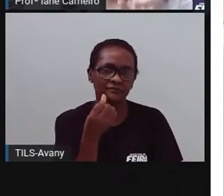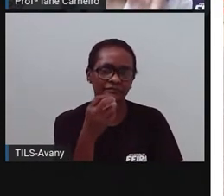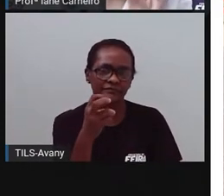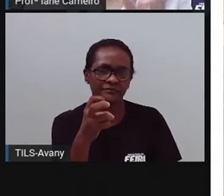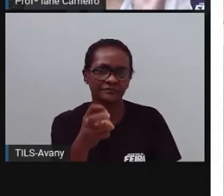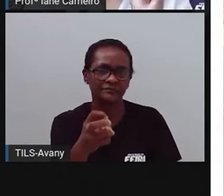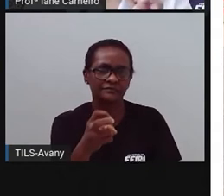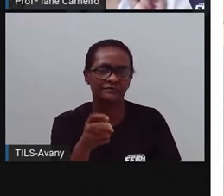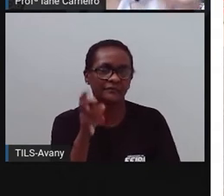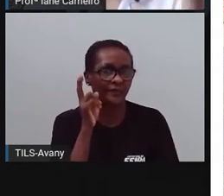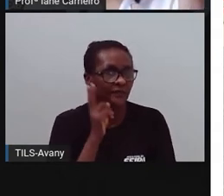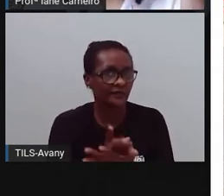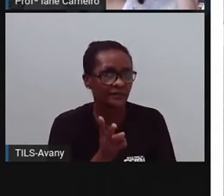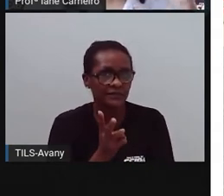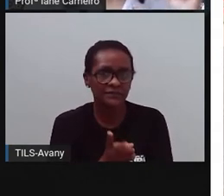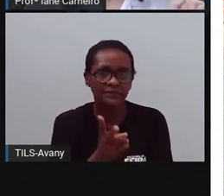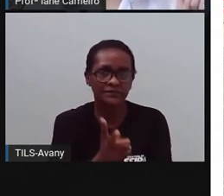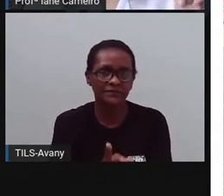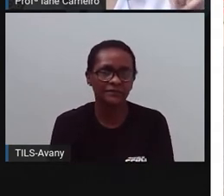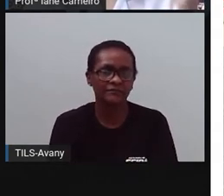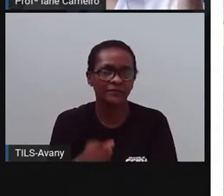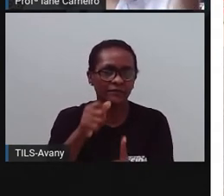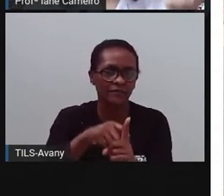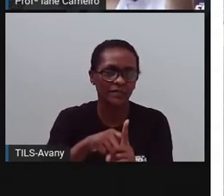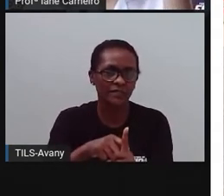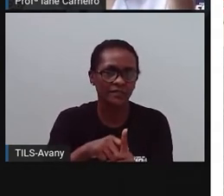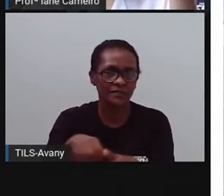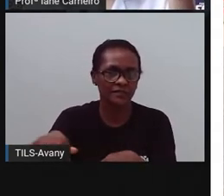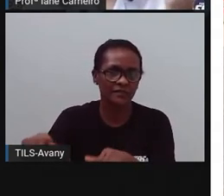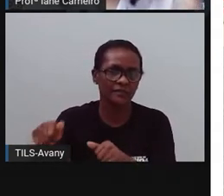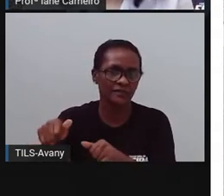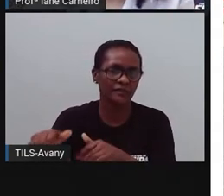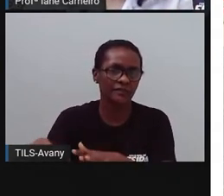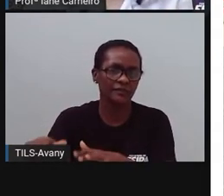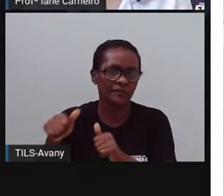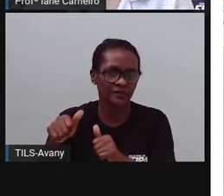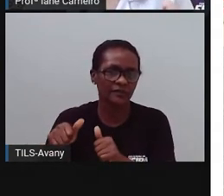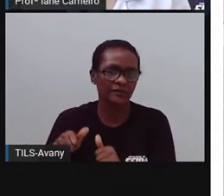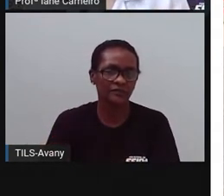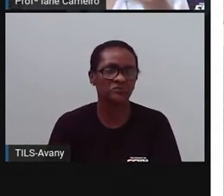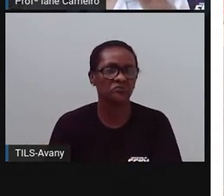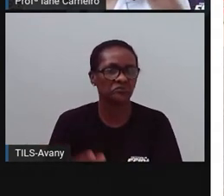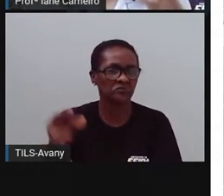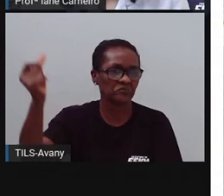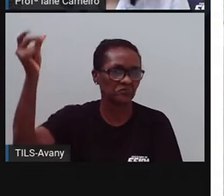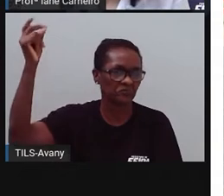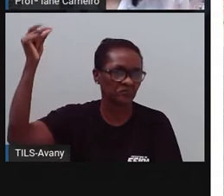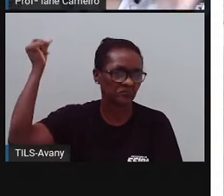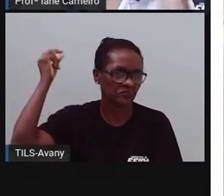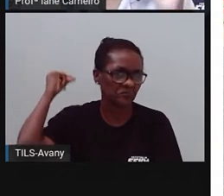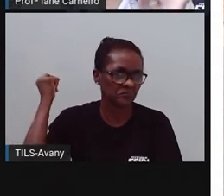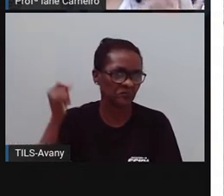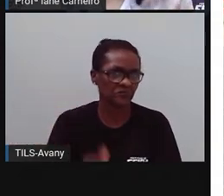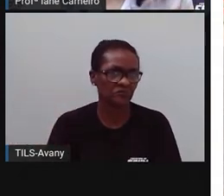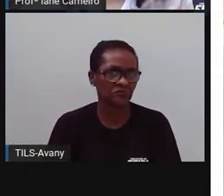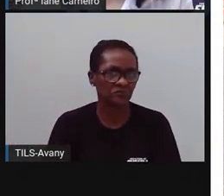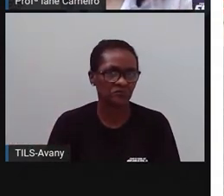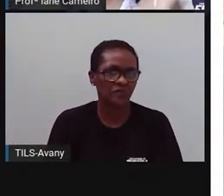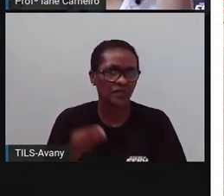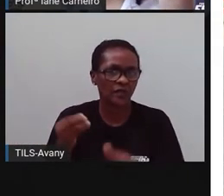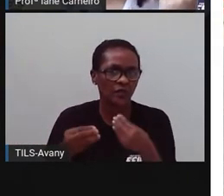1965. A Proama nem era nascida, então, há muito tempo atrás. E ela sempre foi